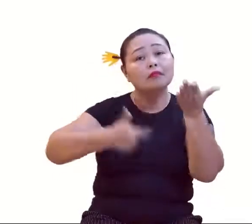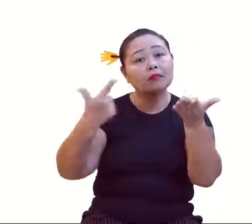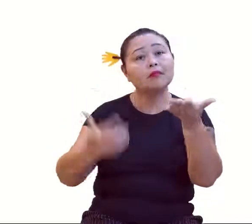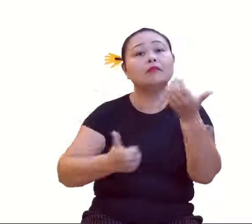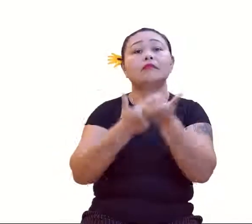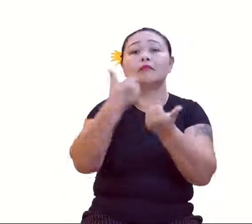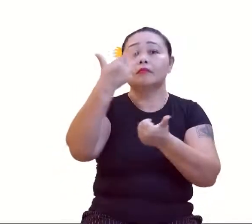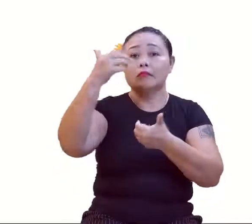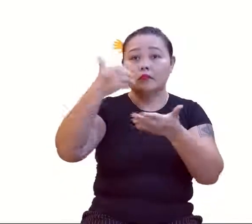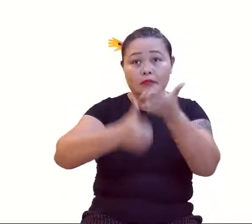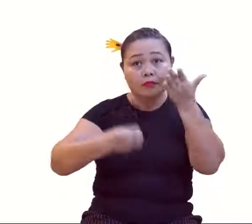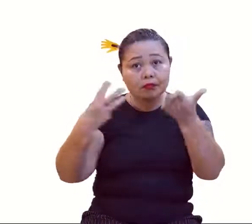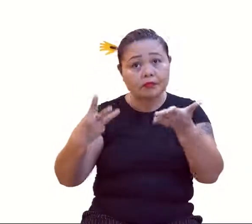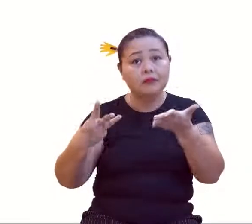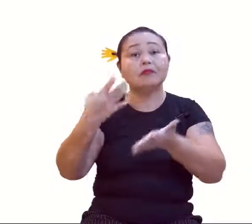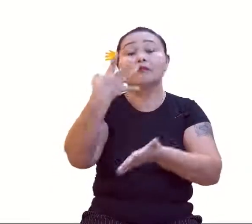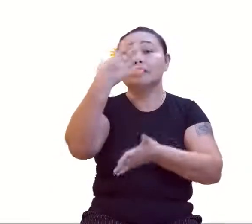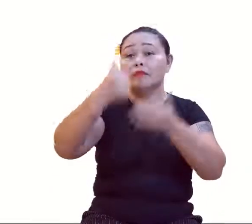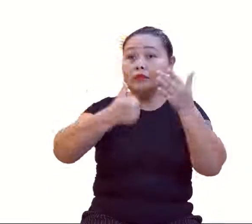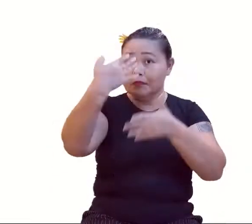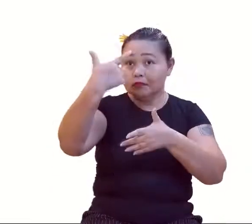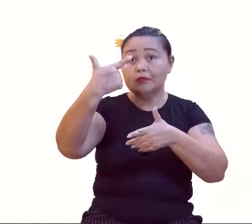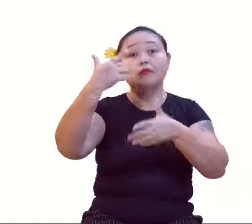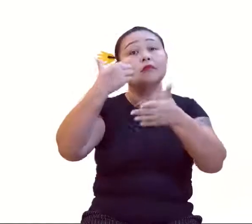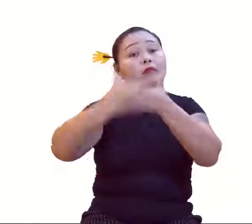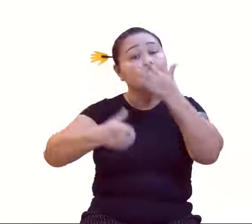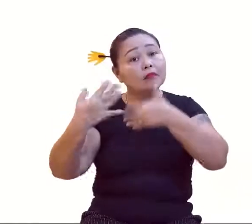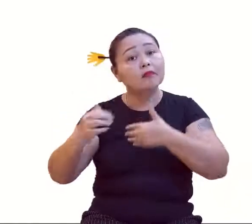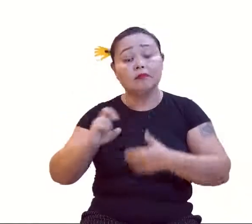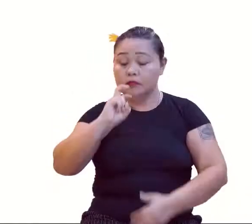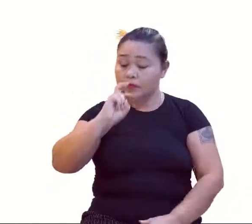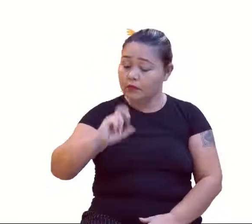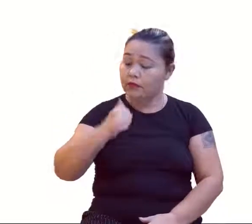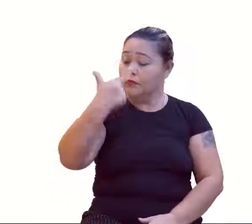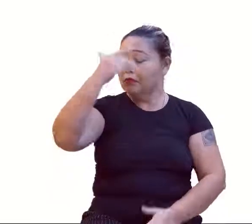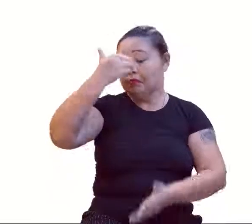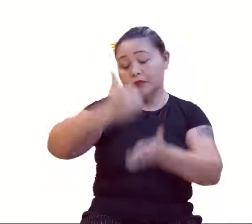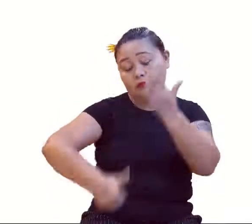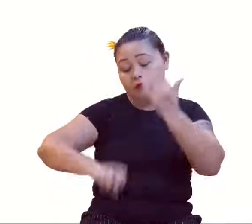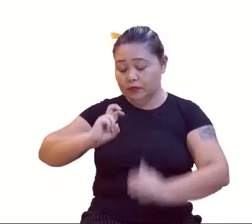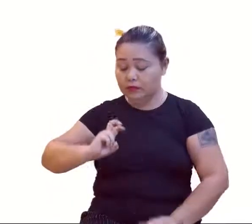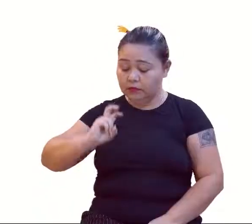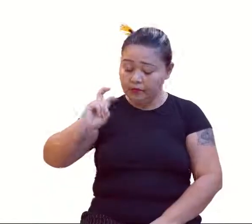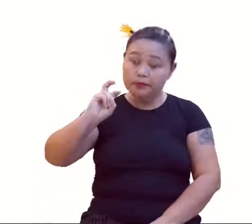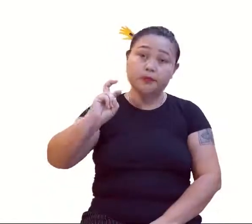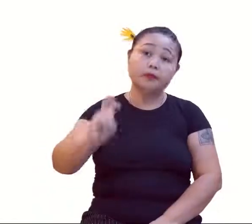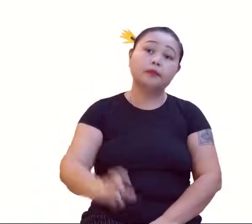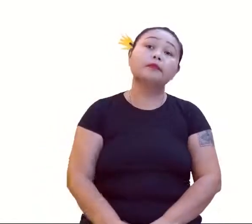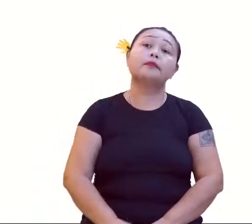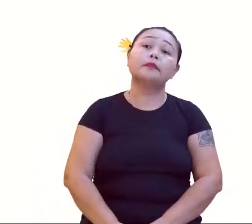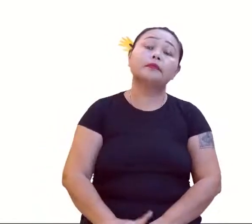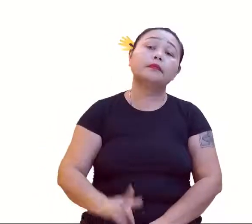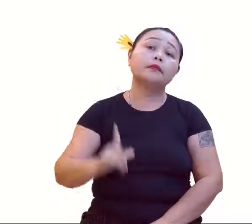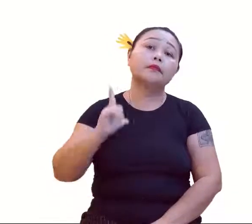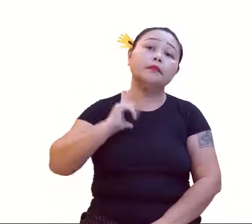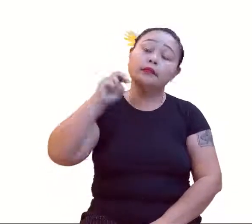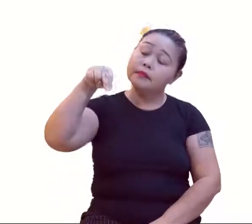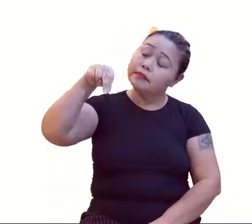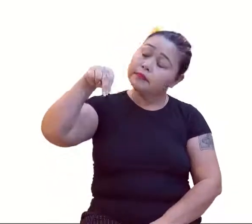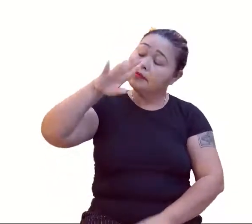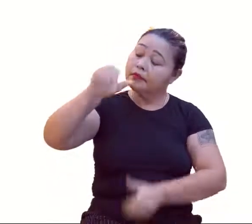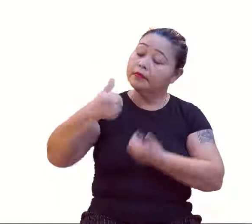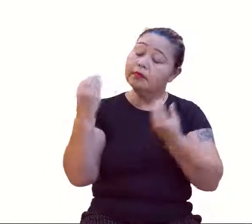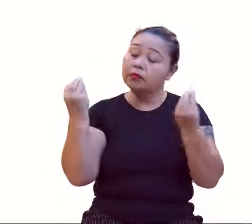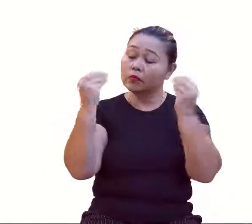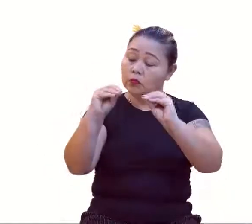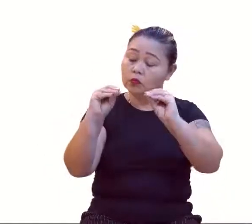3 ao quadrado menos 3, 4 ao quadrado menos 4, 5 ao quadrado menos 5. Porque onde tem n, a gente coloca o